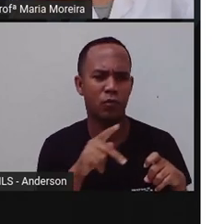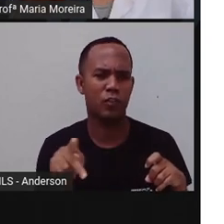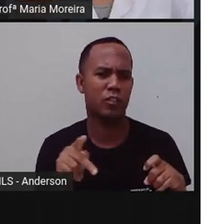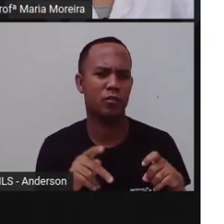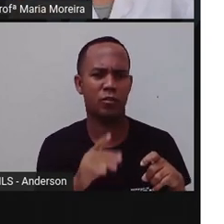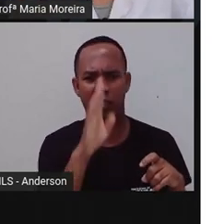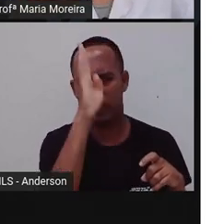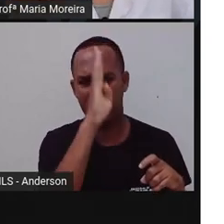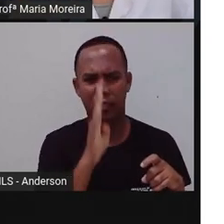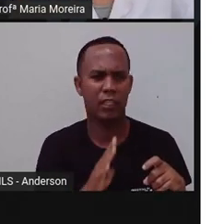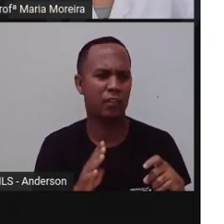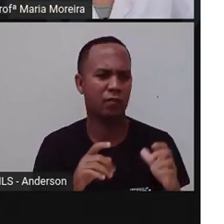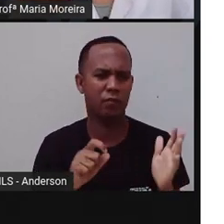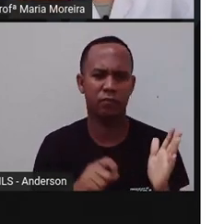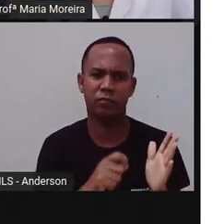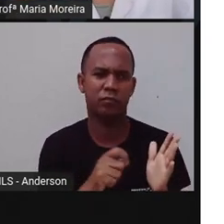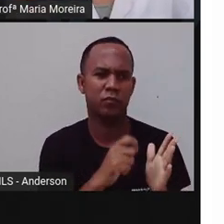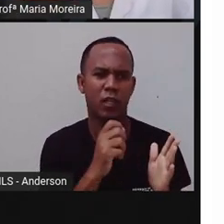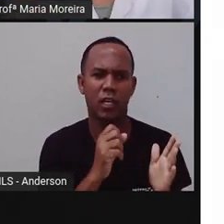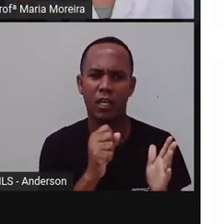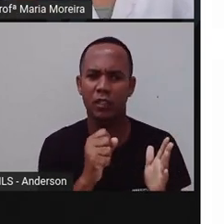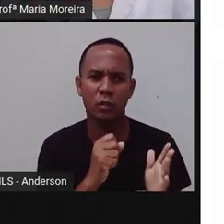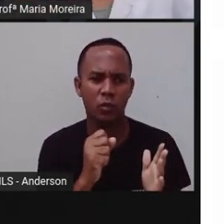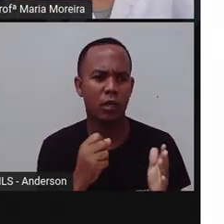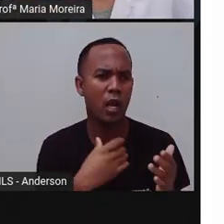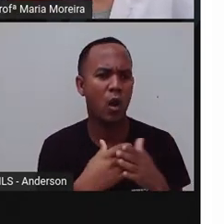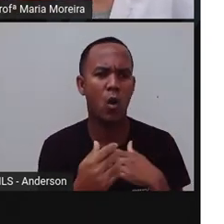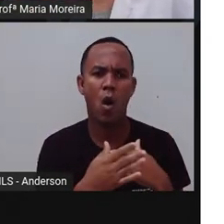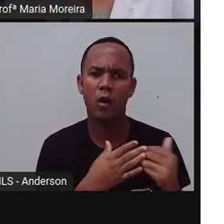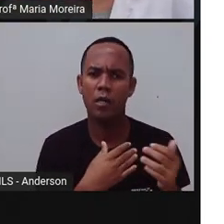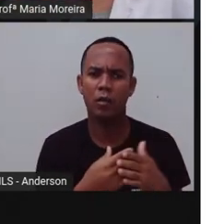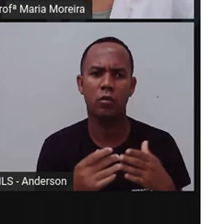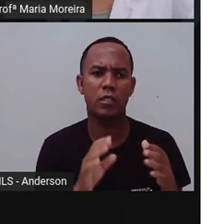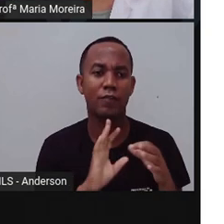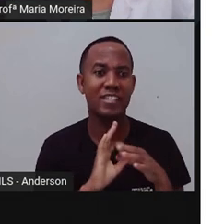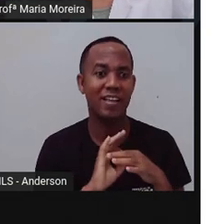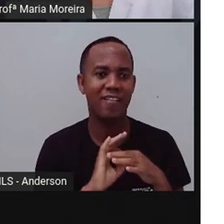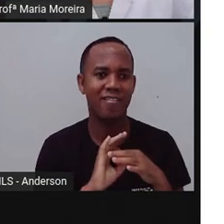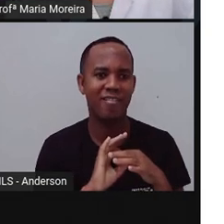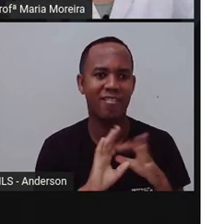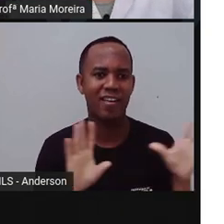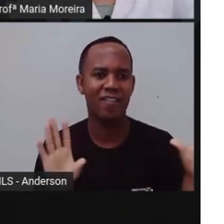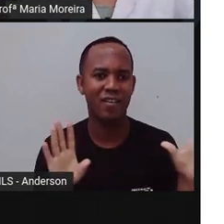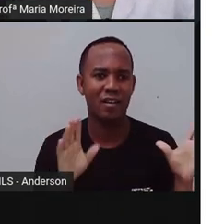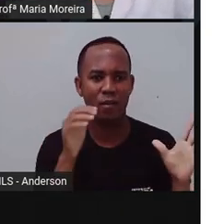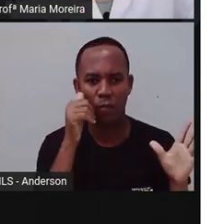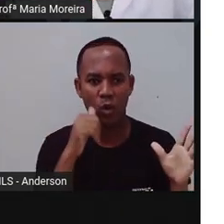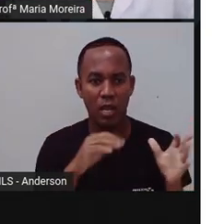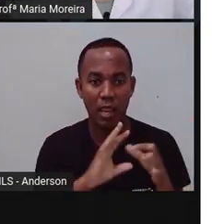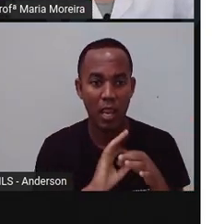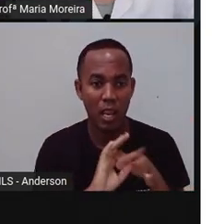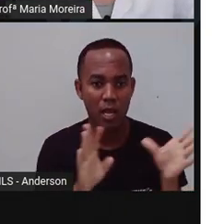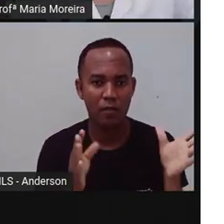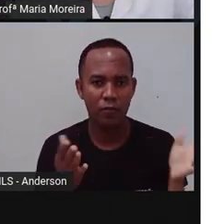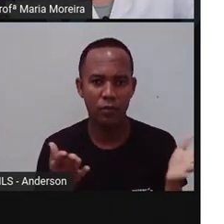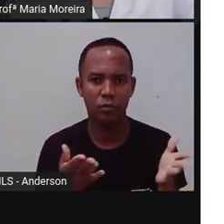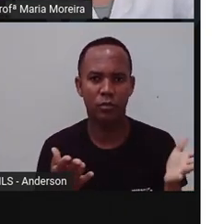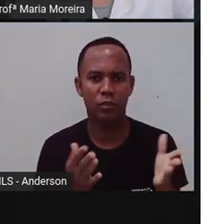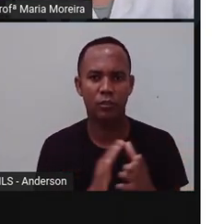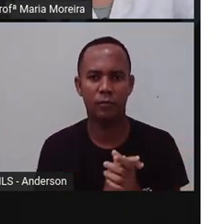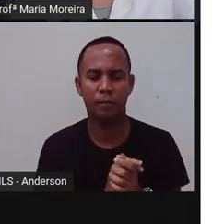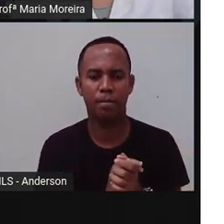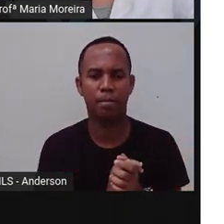sejam. Costureiras, artistas. Sejam o que vocês quiserem ser, tá? Por isso, muitos não